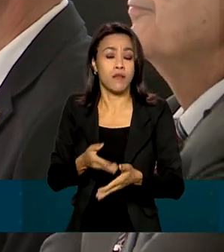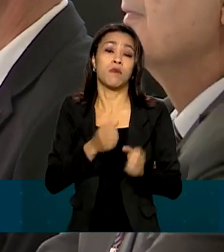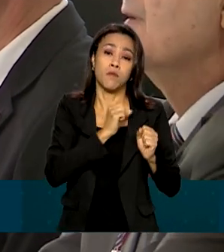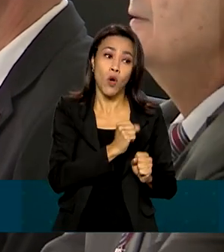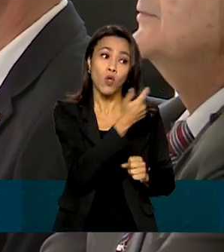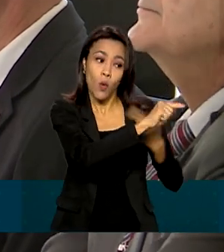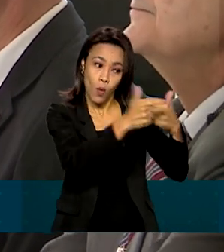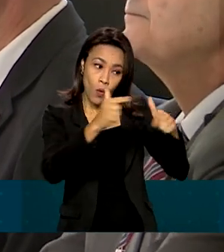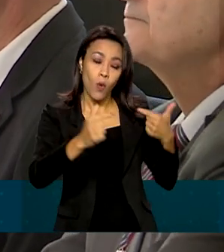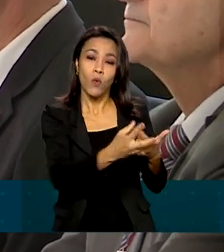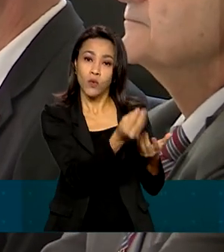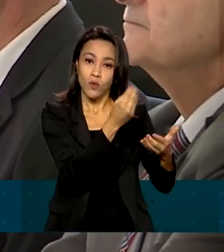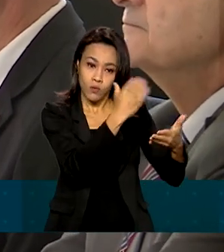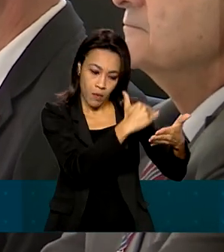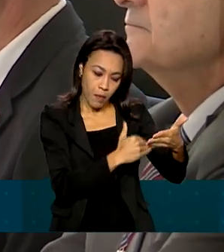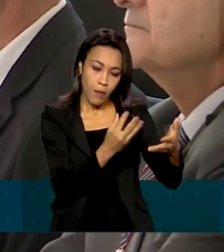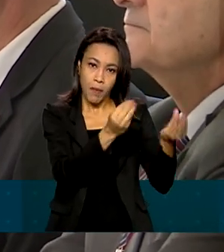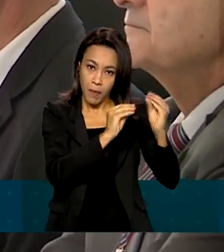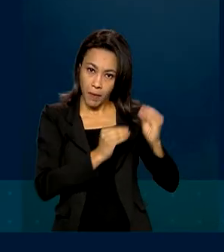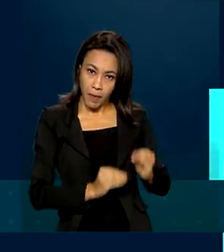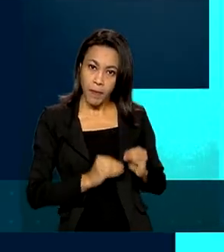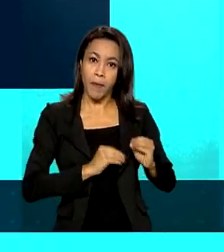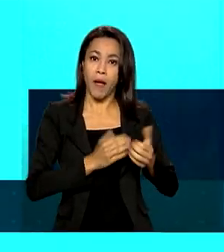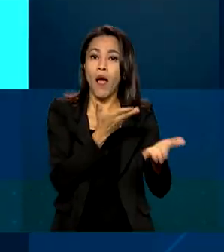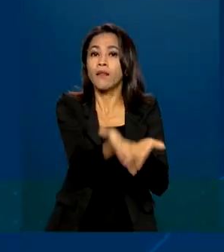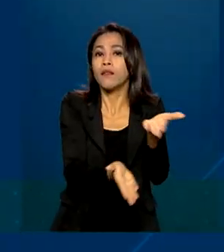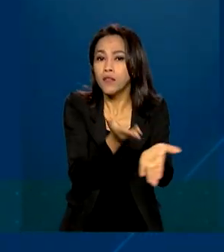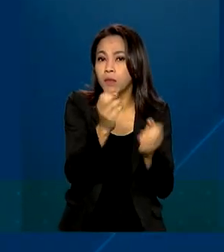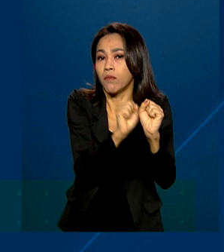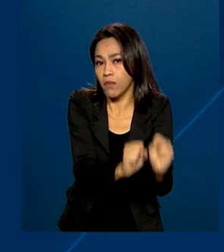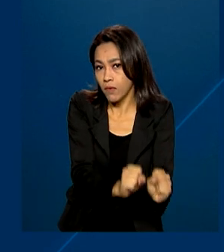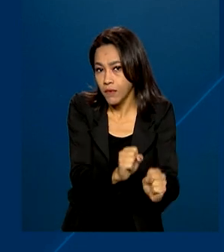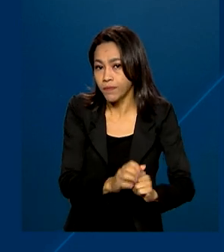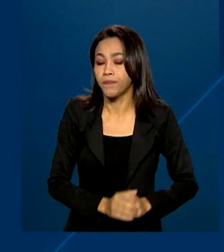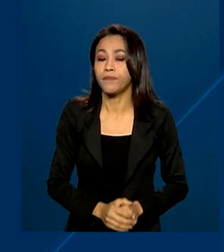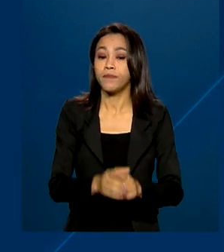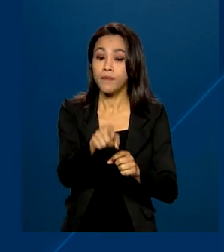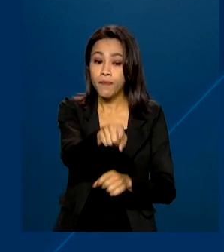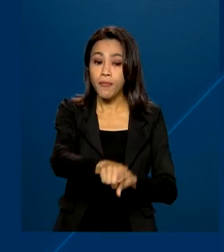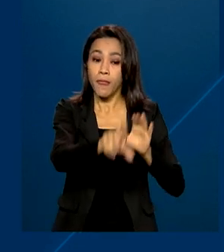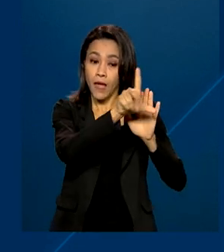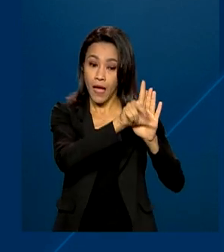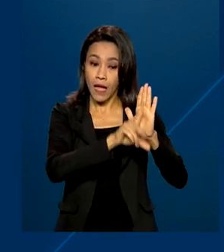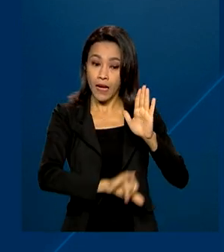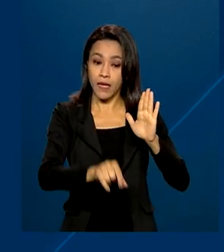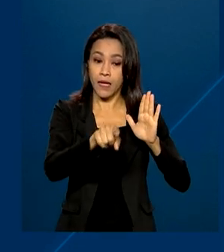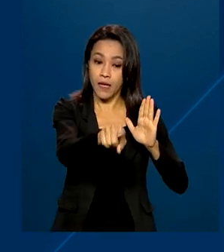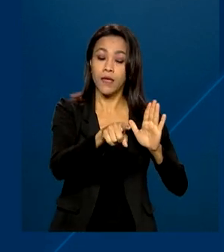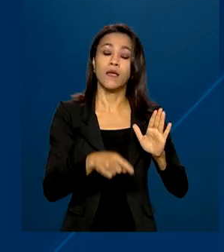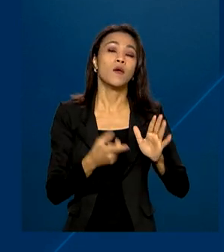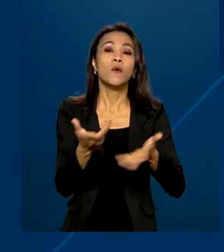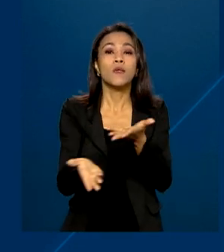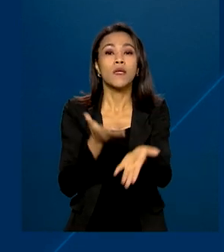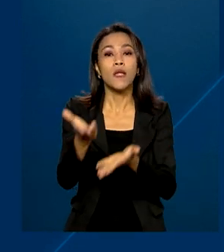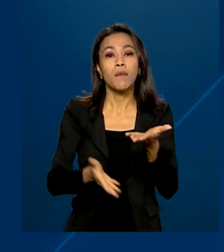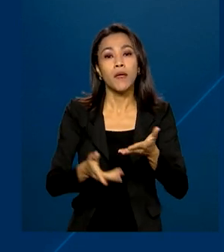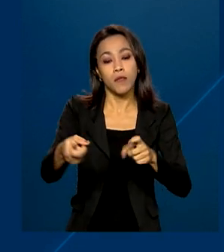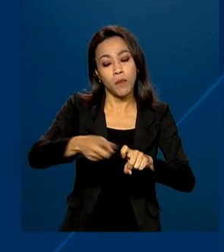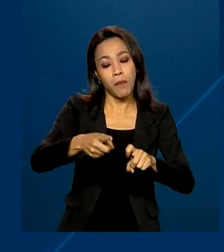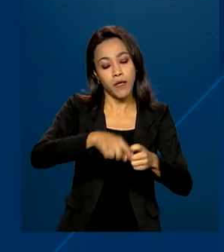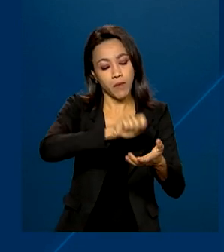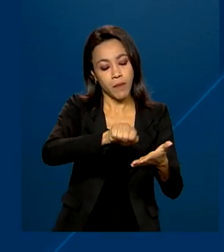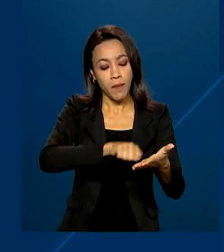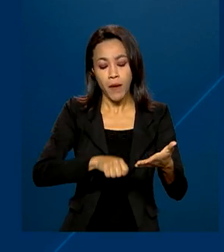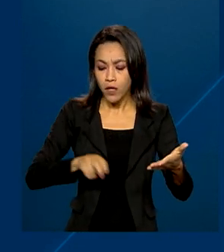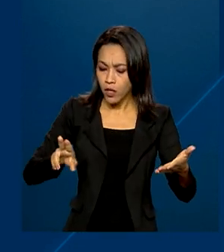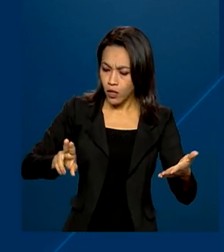cobertas pela legislação. Mas, conforme determina a lei, o tratamento prescrito por médicos que não constar